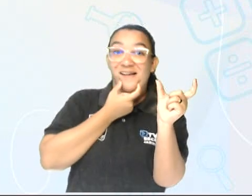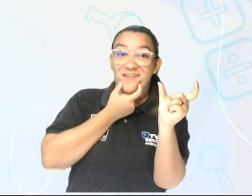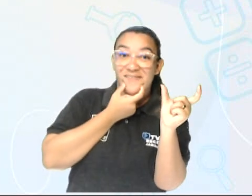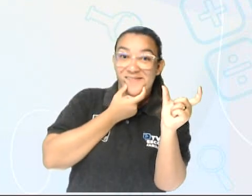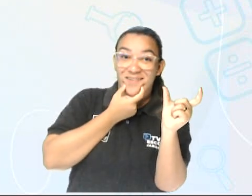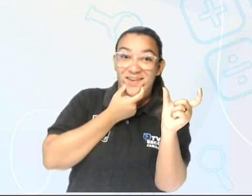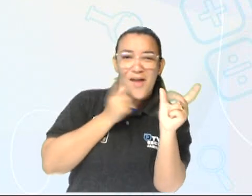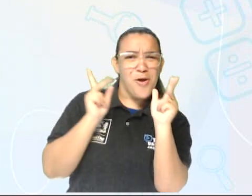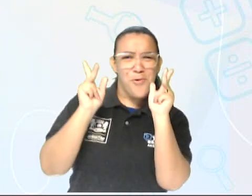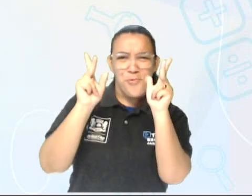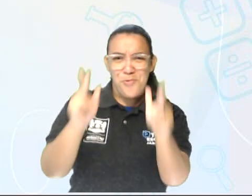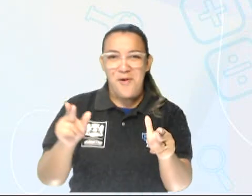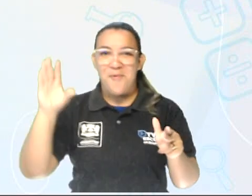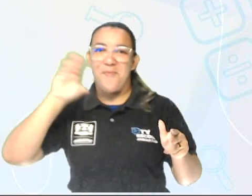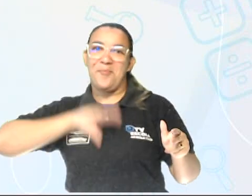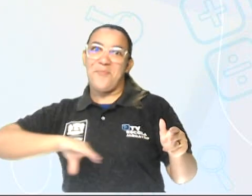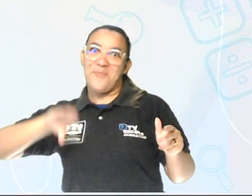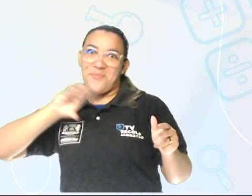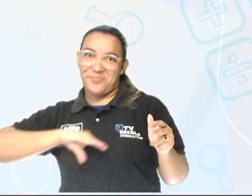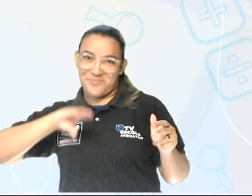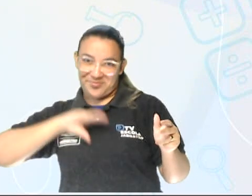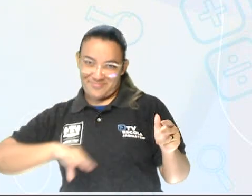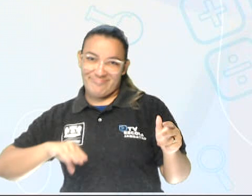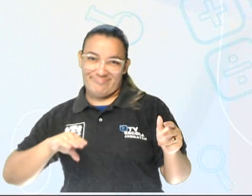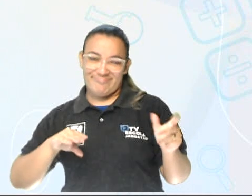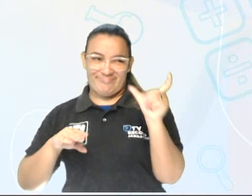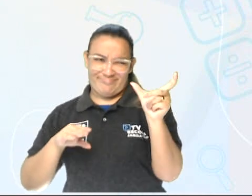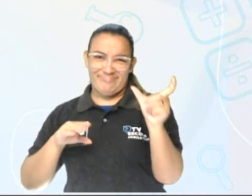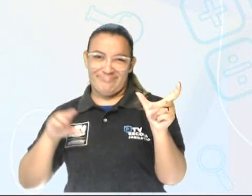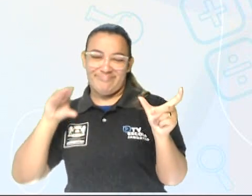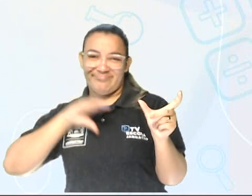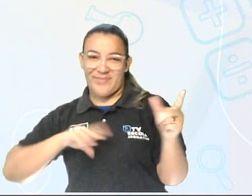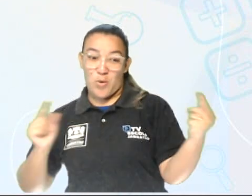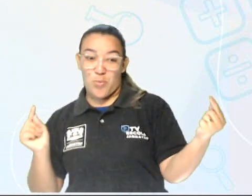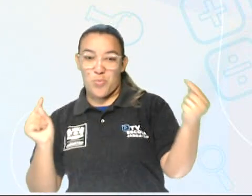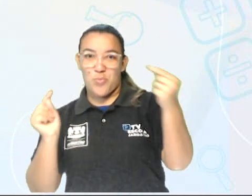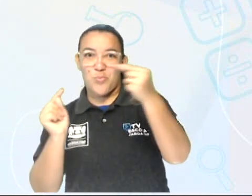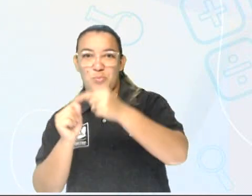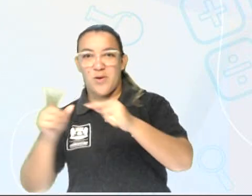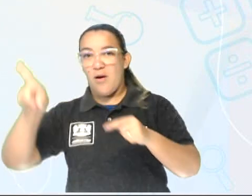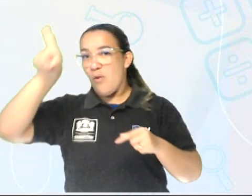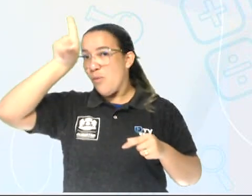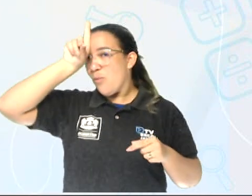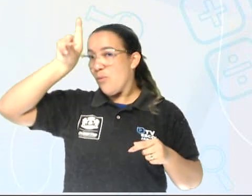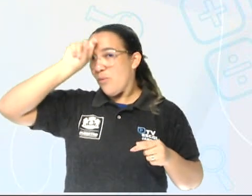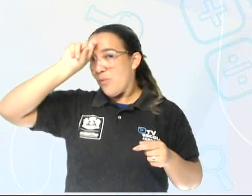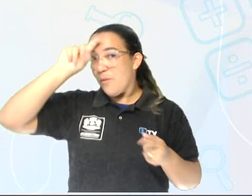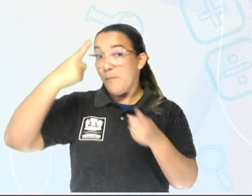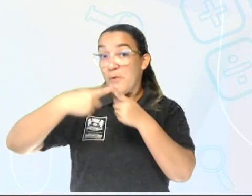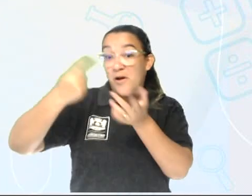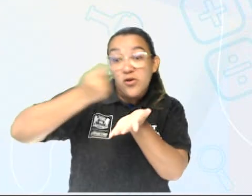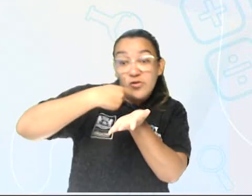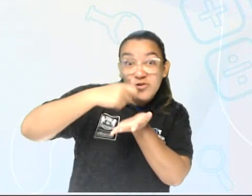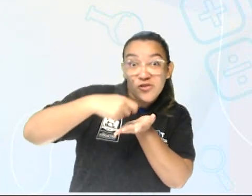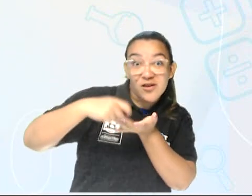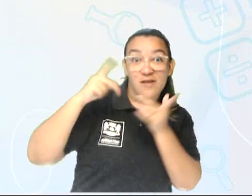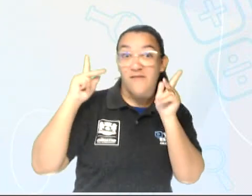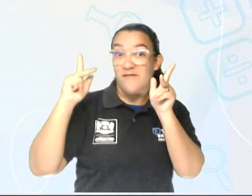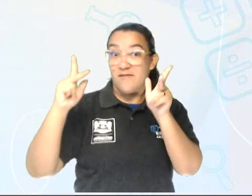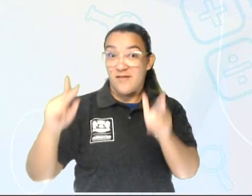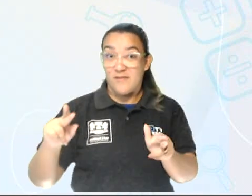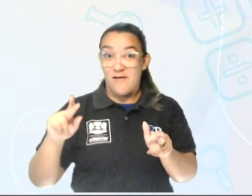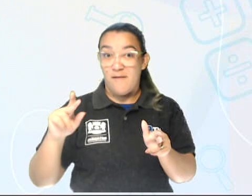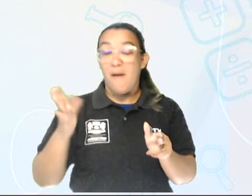inglês, Hospital, em português. Embora a escrita seja igual, a